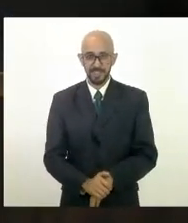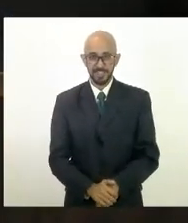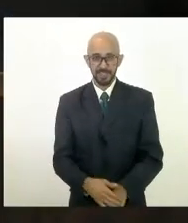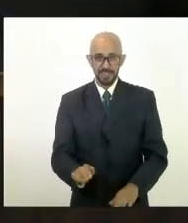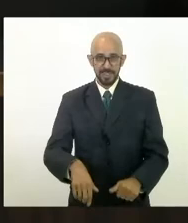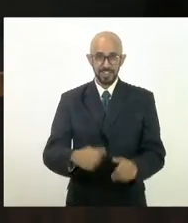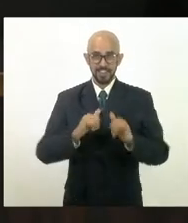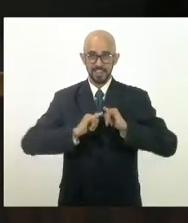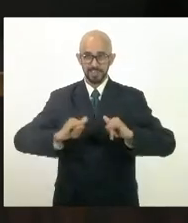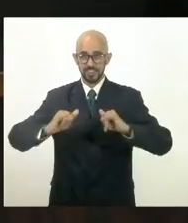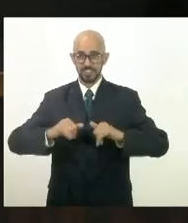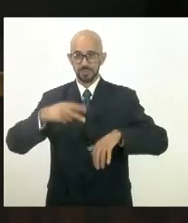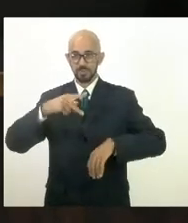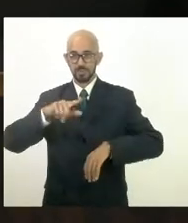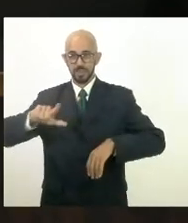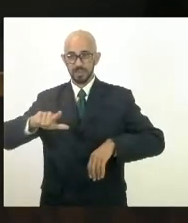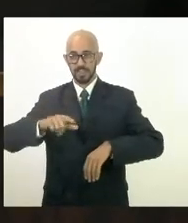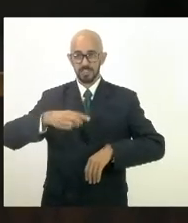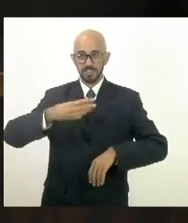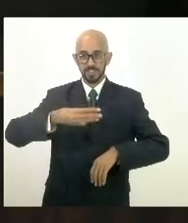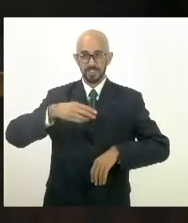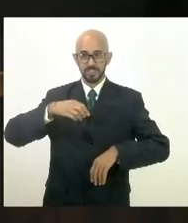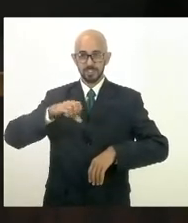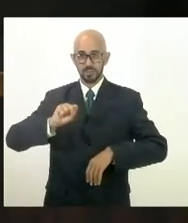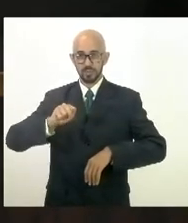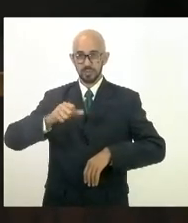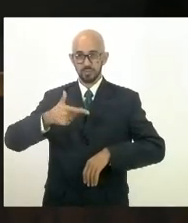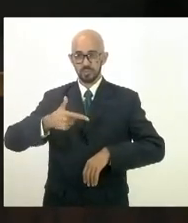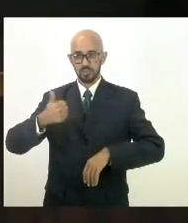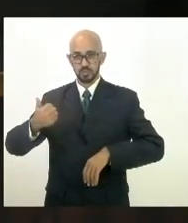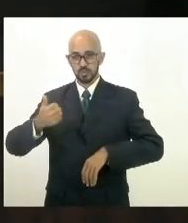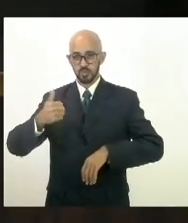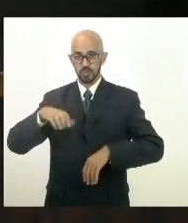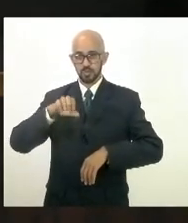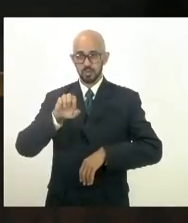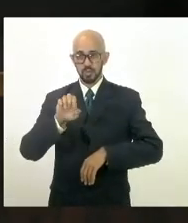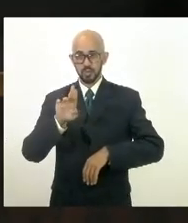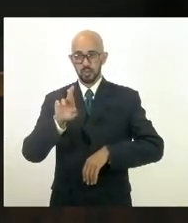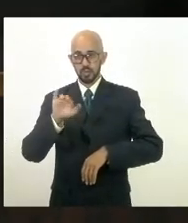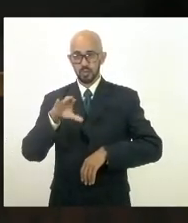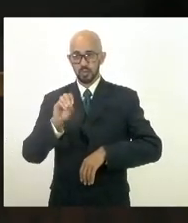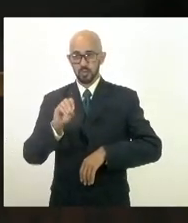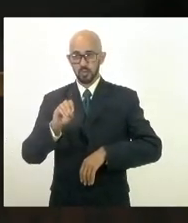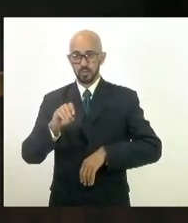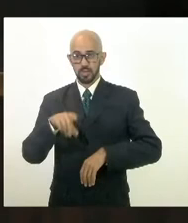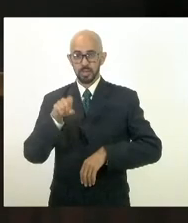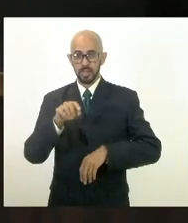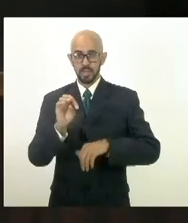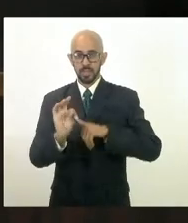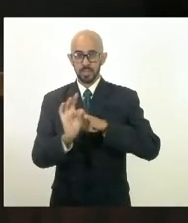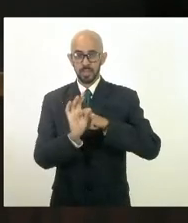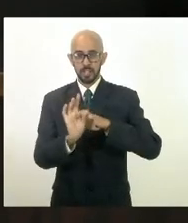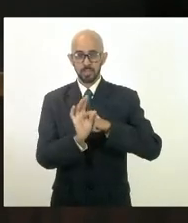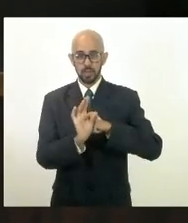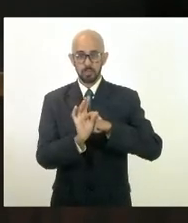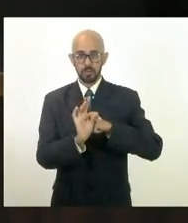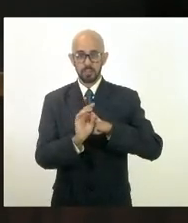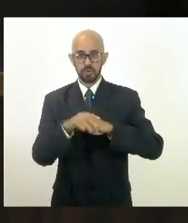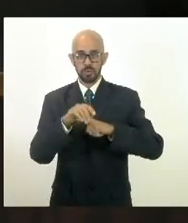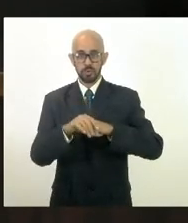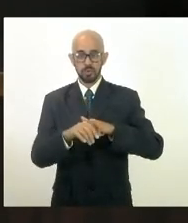3803 de 21 de autoria do deputado Eurico Júnior que declara município de Teresópolis capital estadual da agricultura familiar